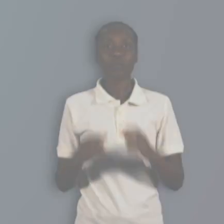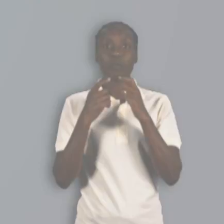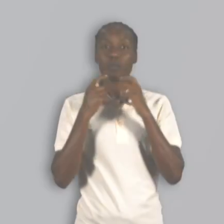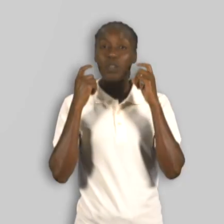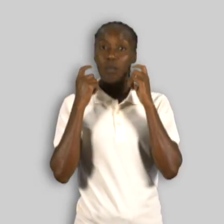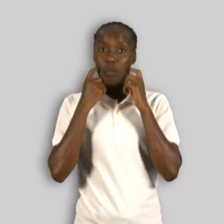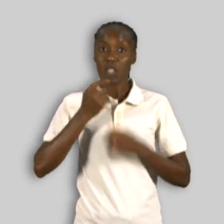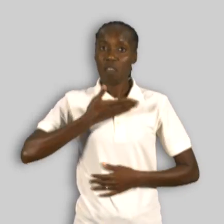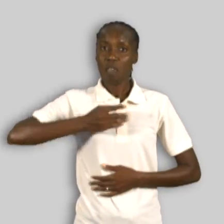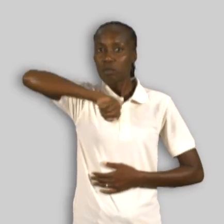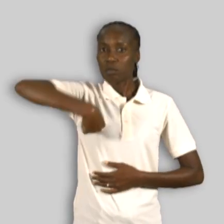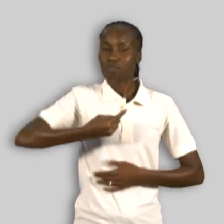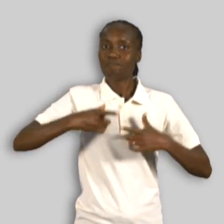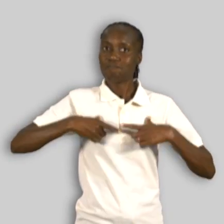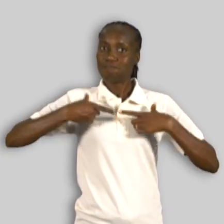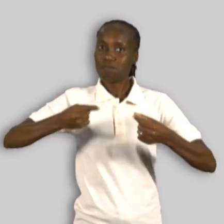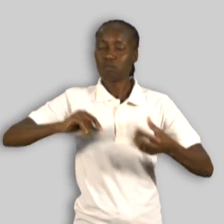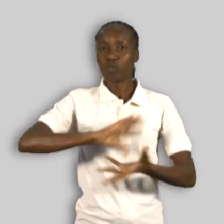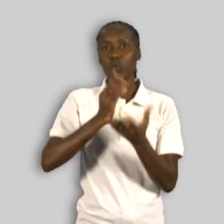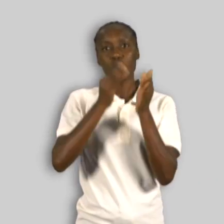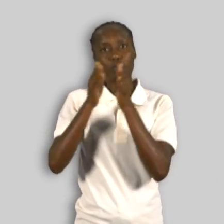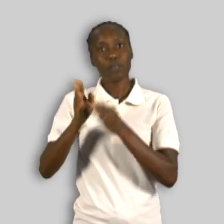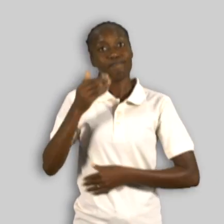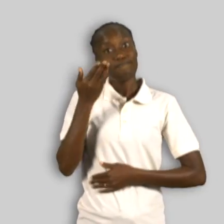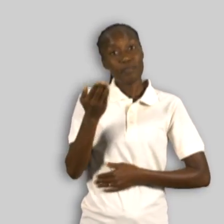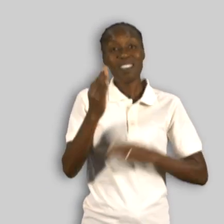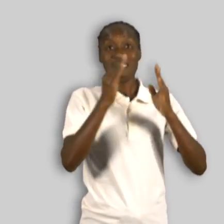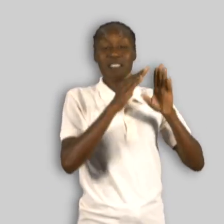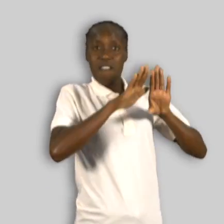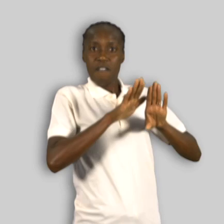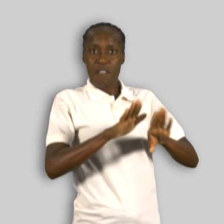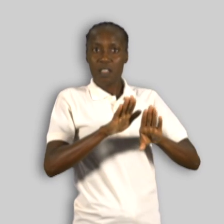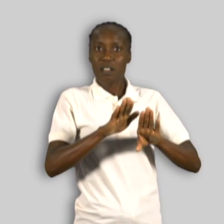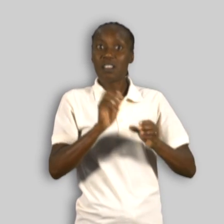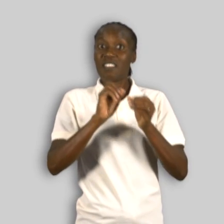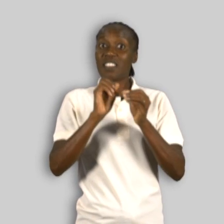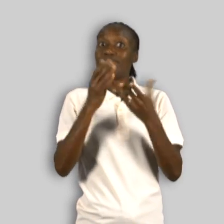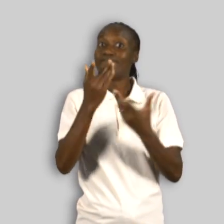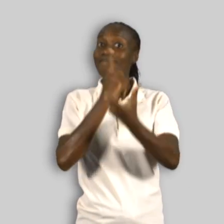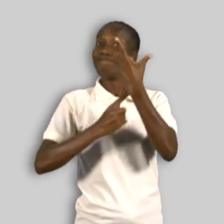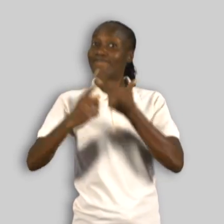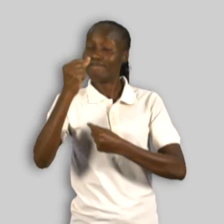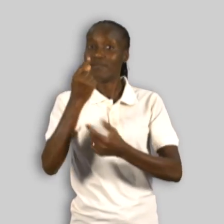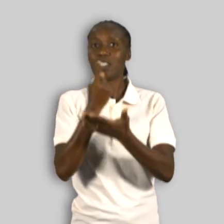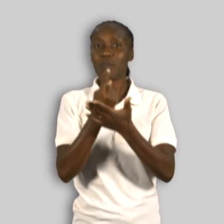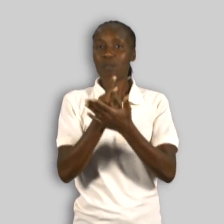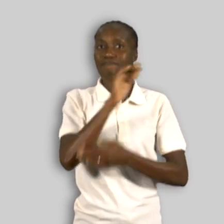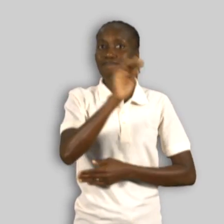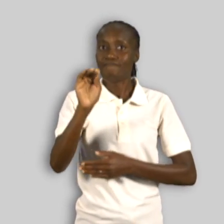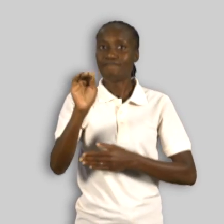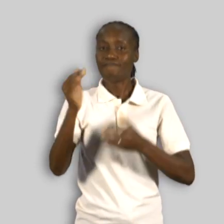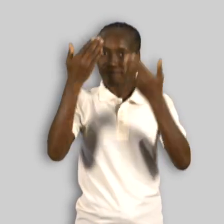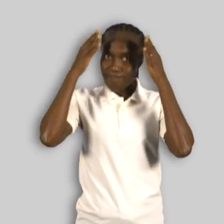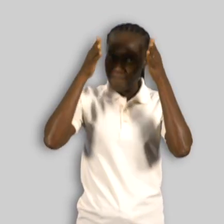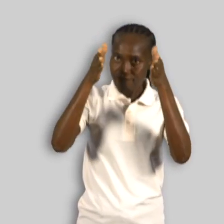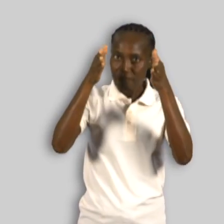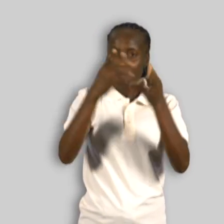Moçambique precisa do empenho e entrega de todos nós. Por isso, fique em casa e se precisar sair, seja tomando atenção às